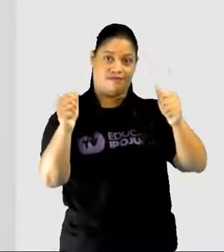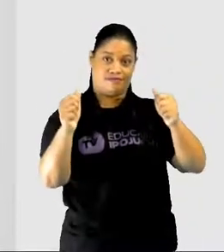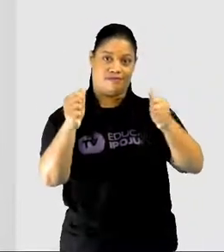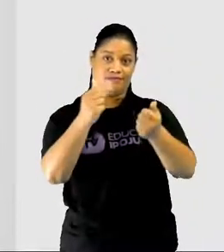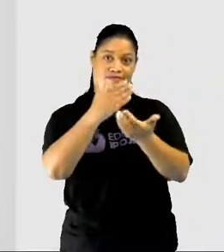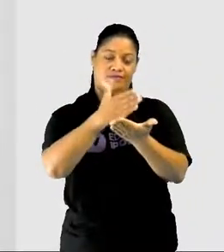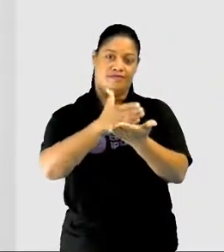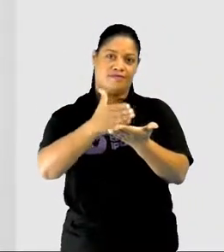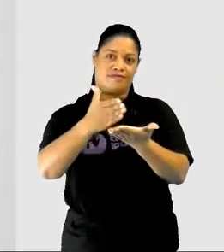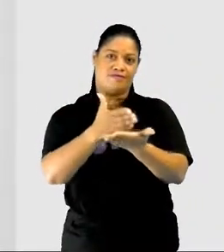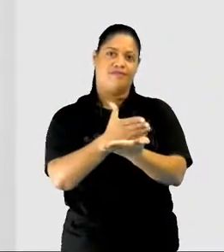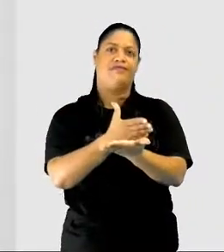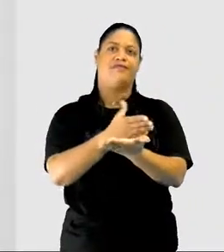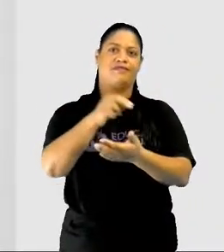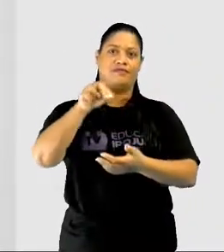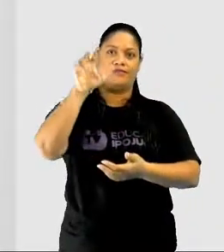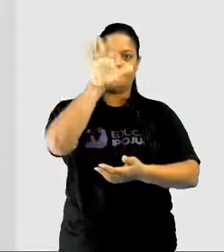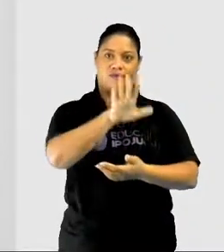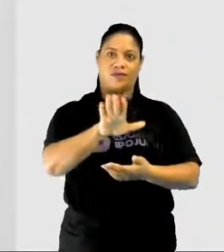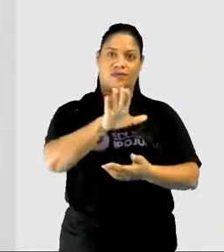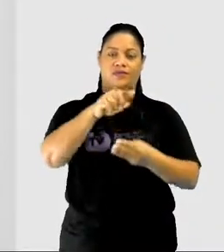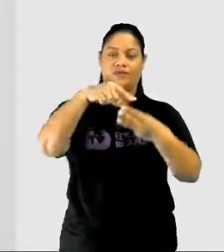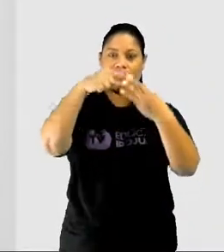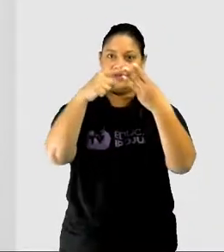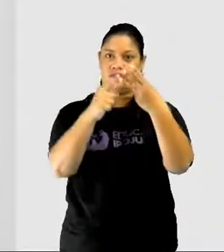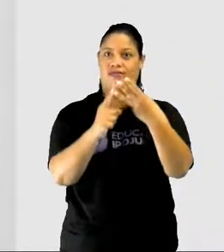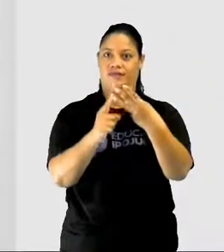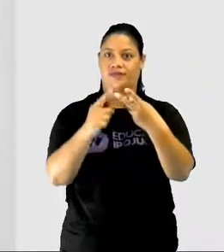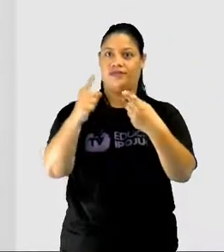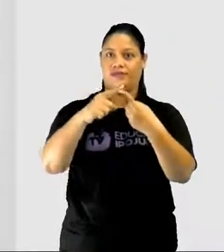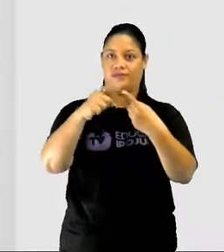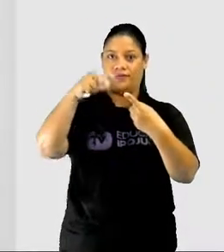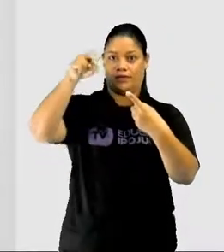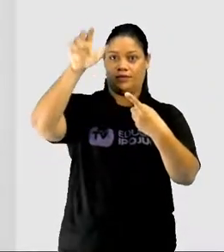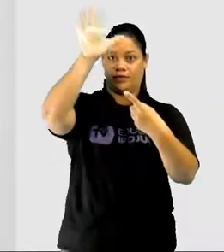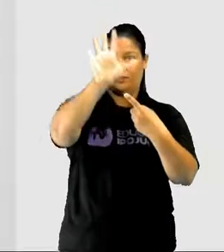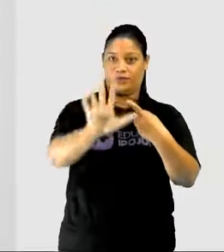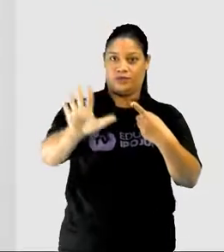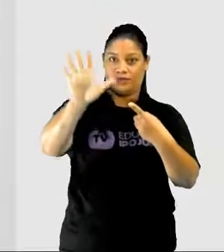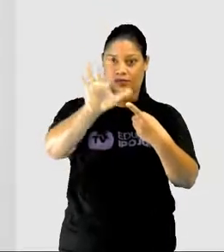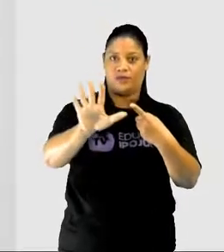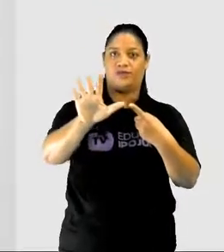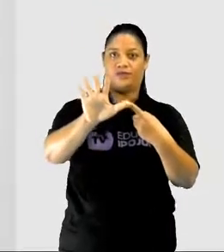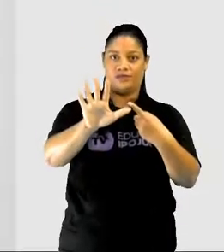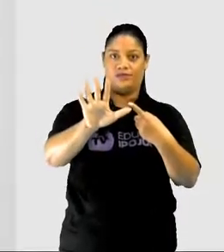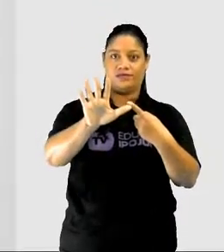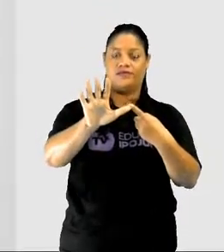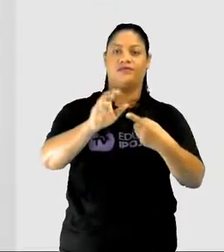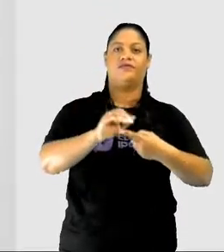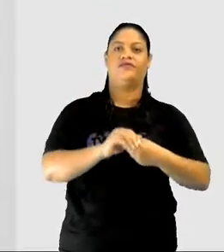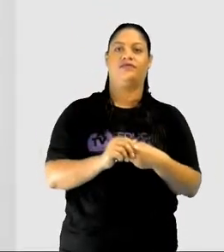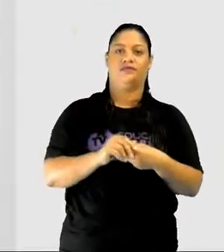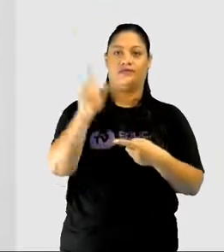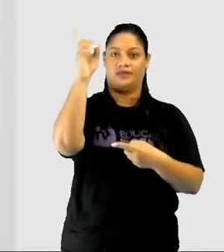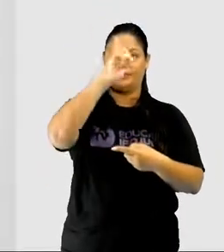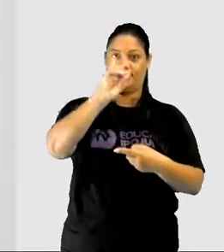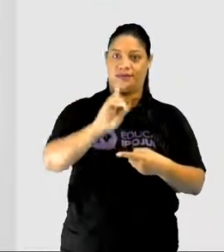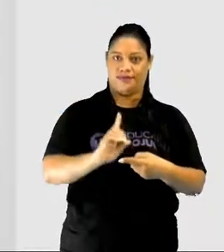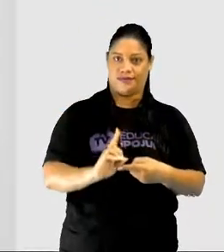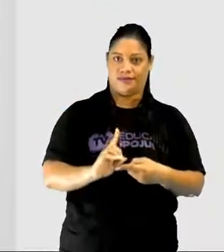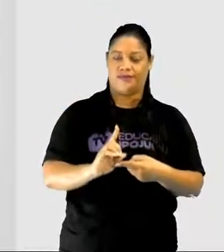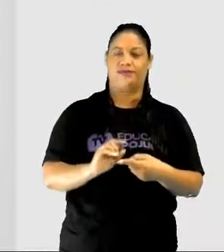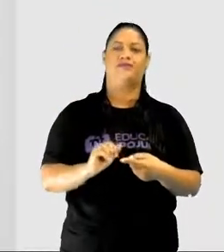território da região norte em três partes. A região norte, que a gente já viu, que é essa parte tracejada de amarelo,